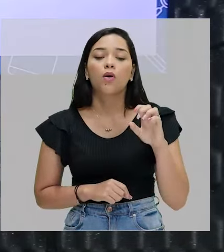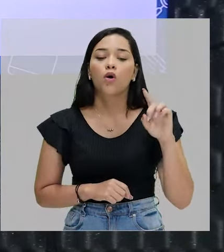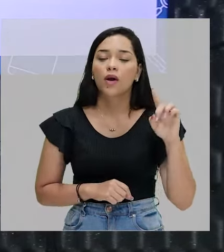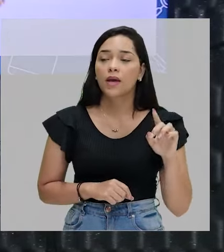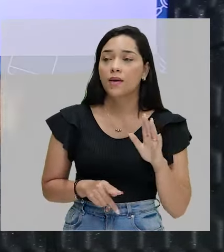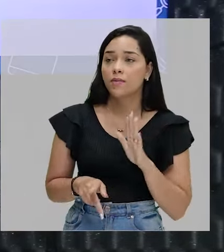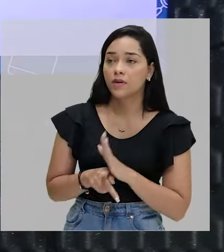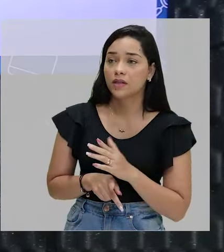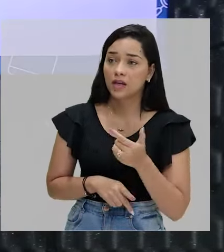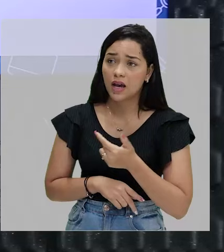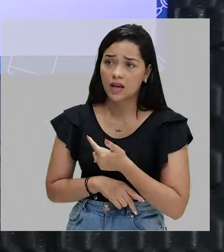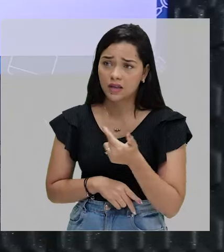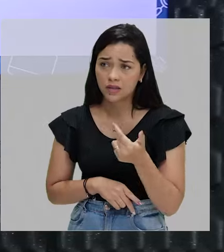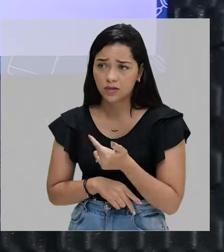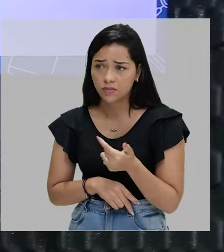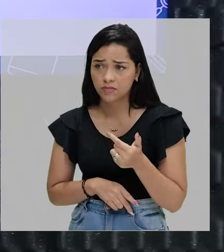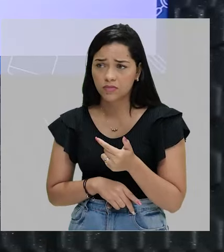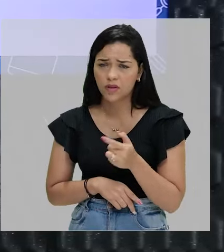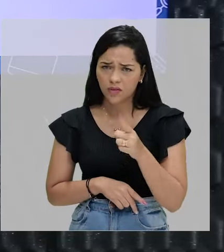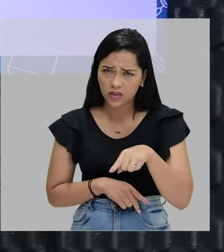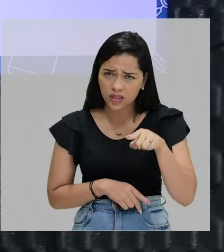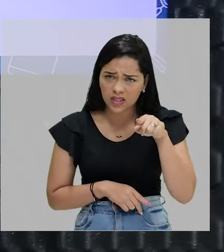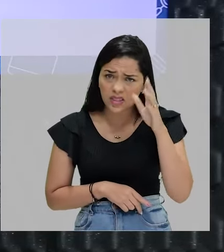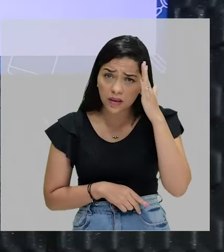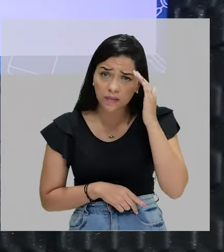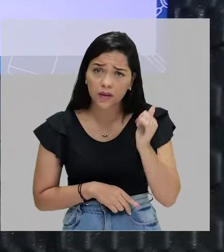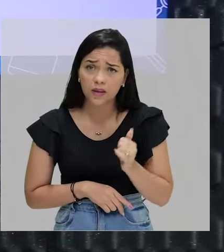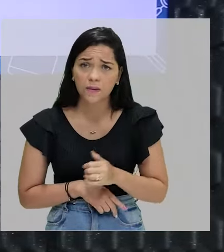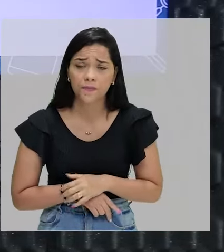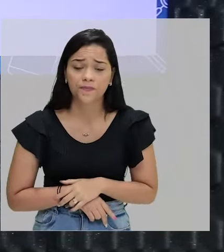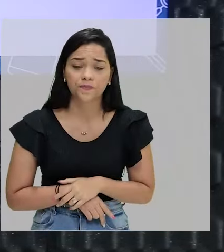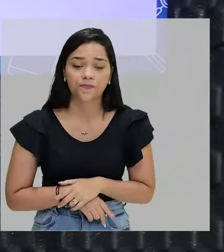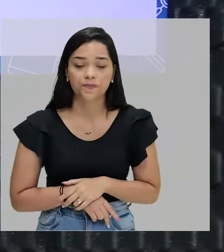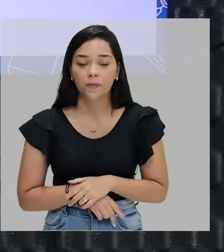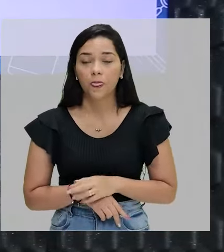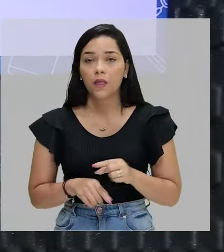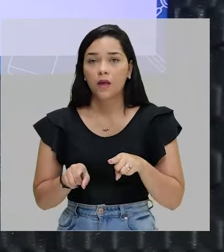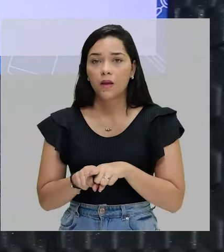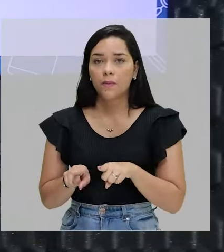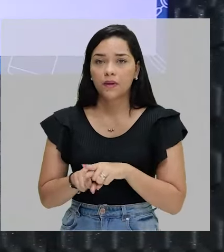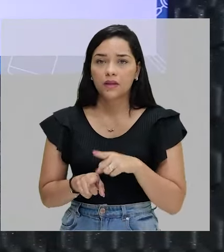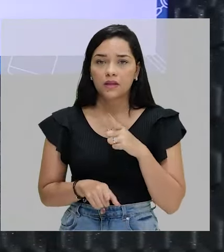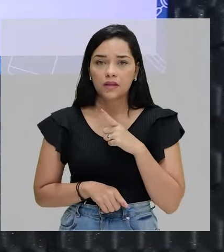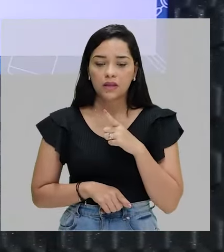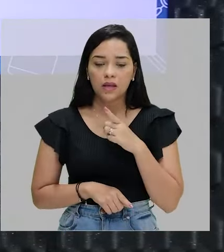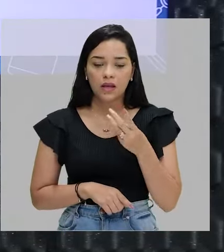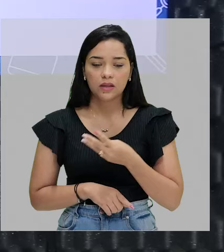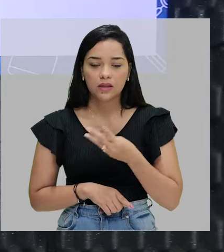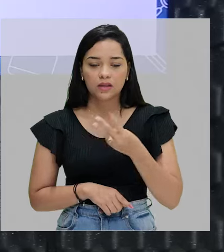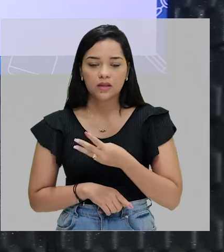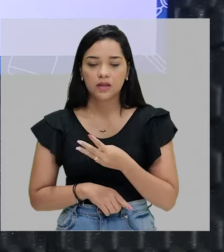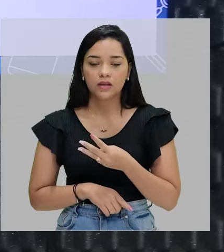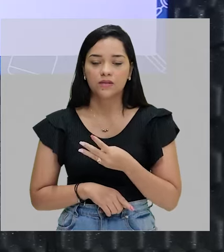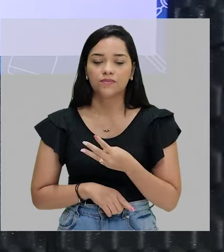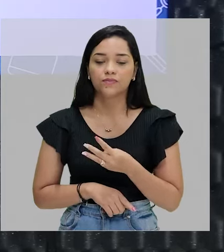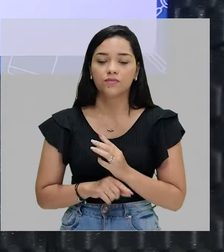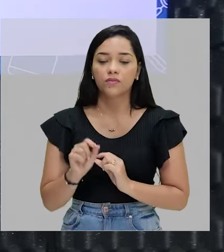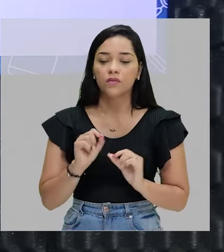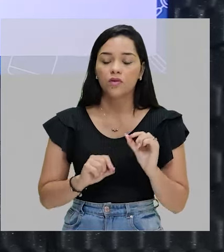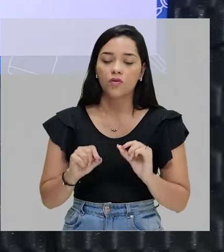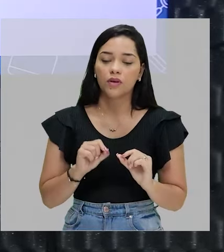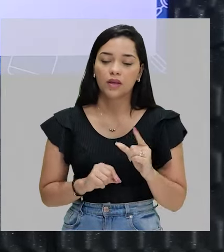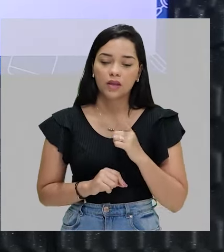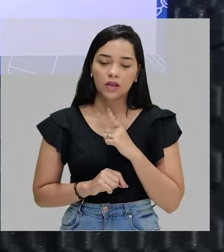que ele faz parte da segunda conjugação. Você sabia disso? E ainda eu tenho a terceira conjugação, quando